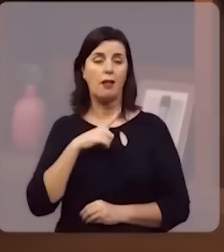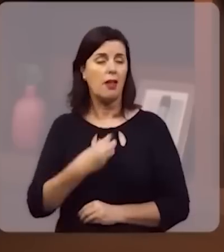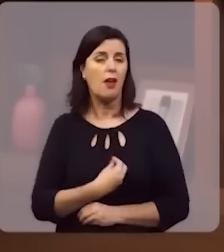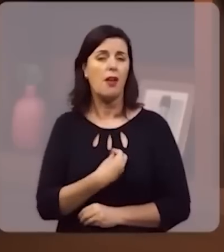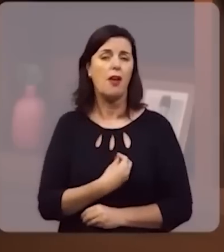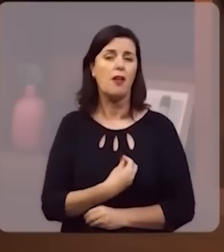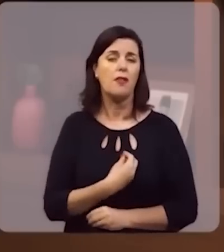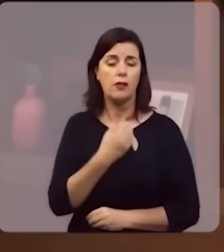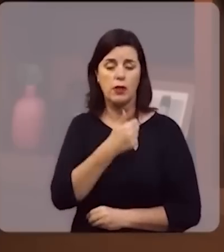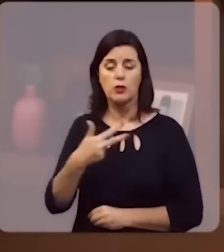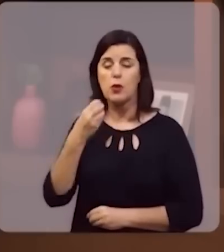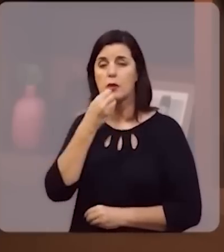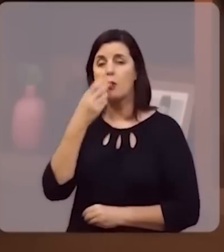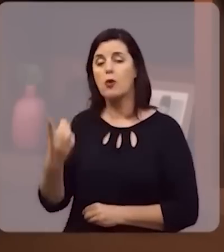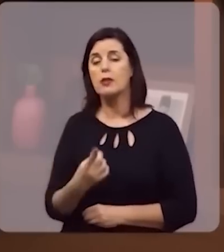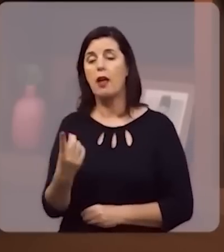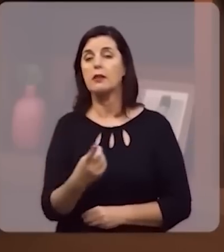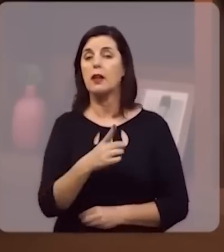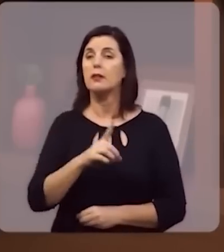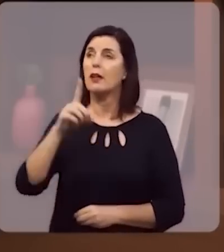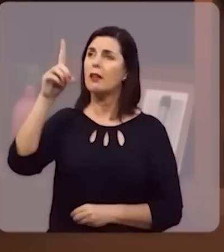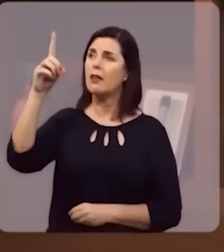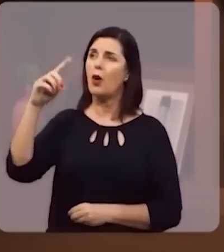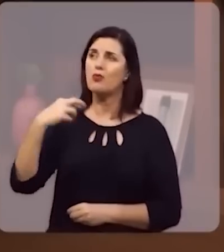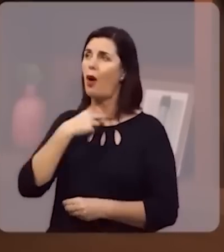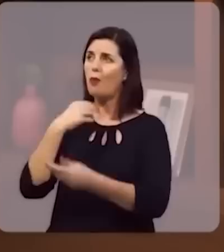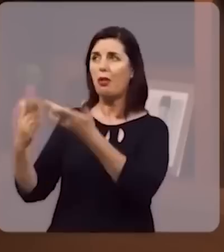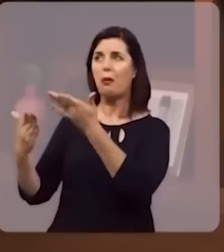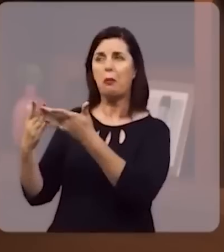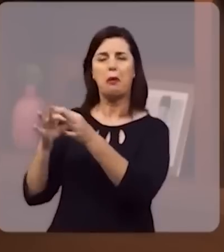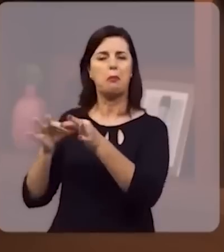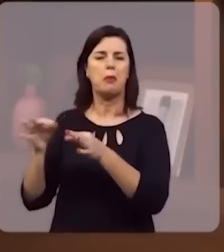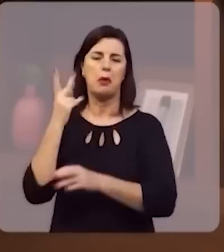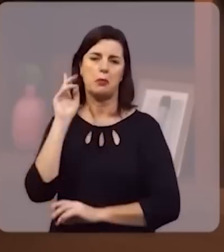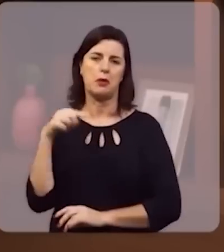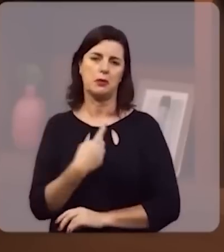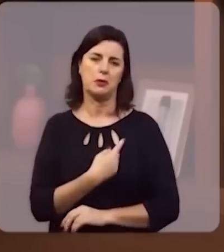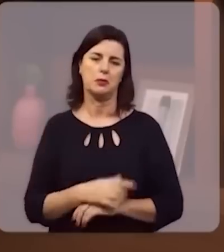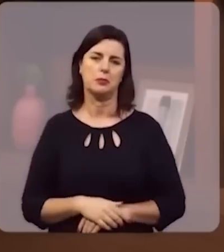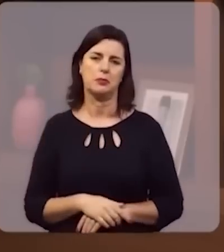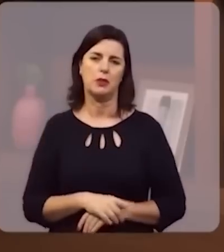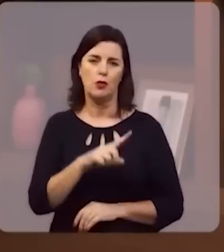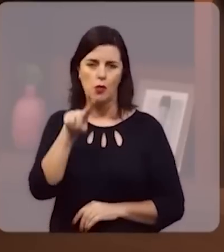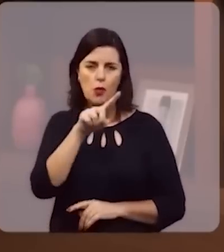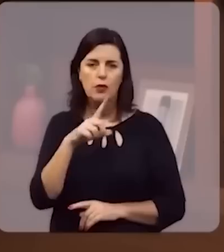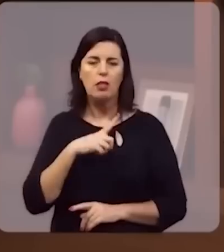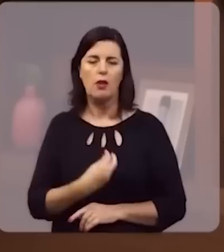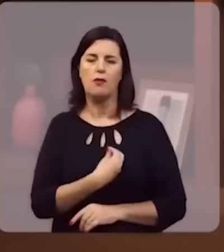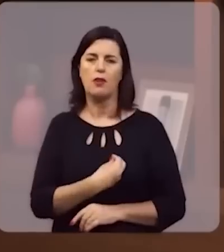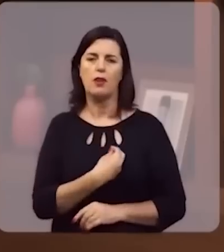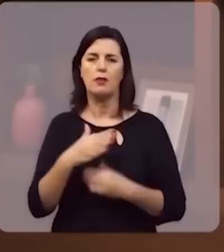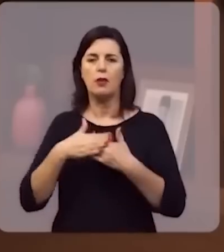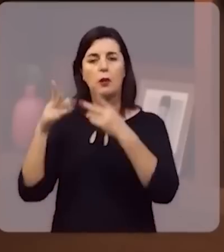desfrutar das venturas eternas que este Deus incomparável preparou para você. E você desfrutará